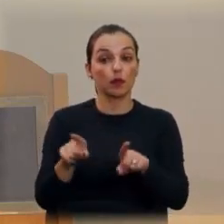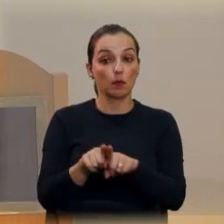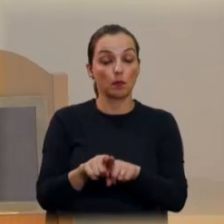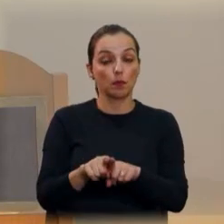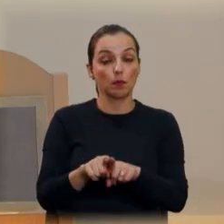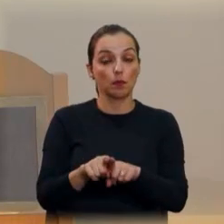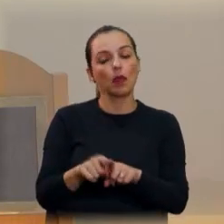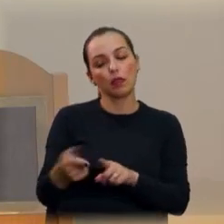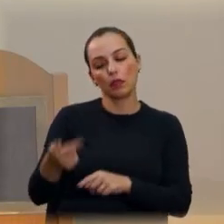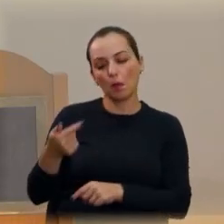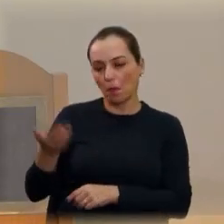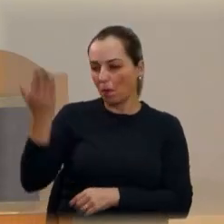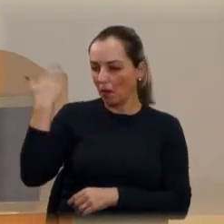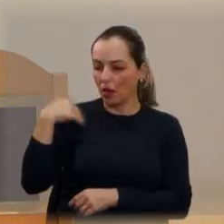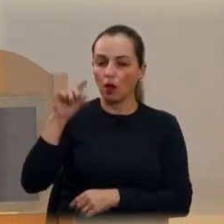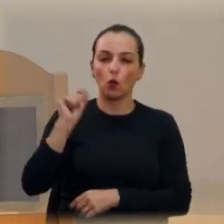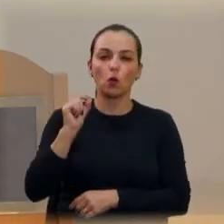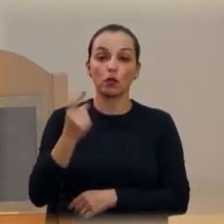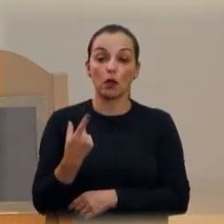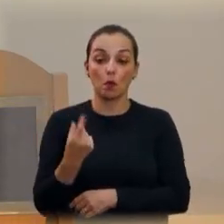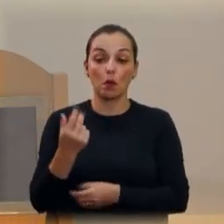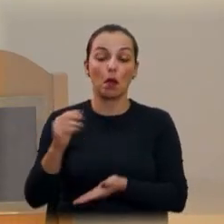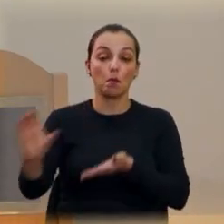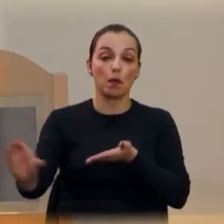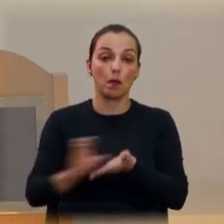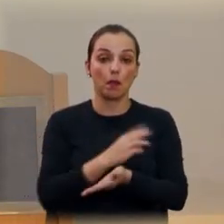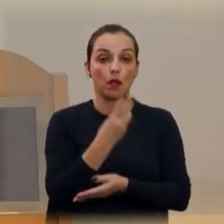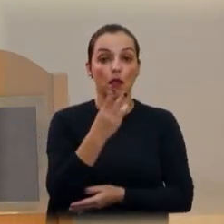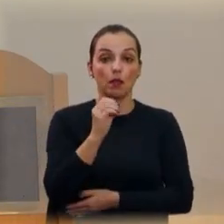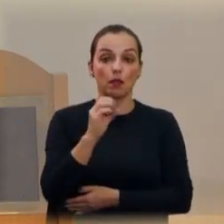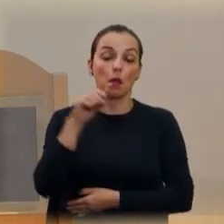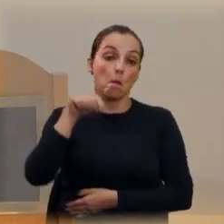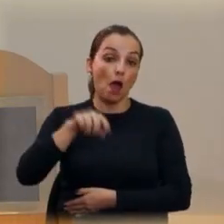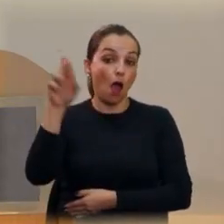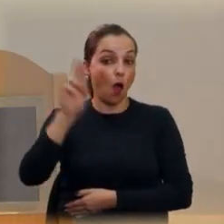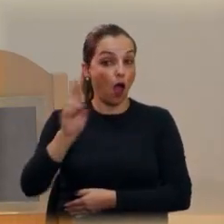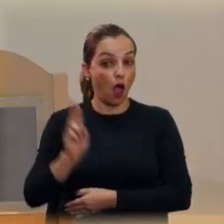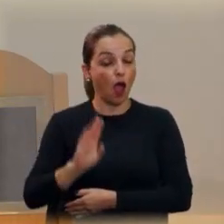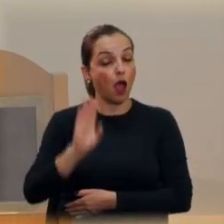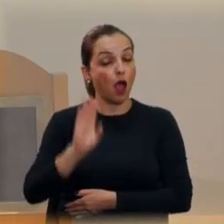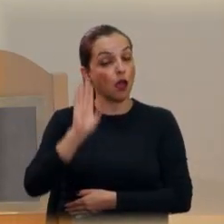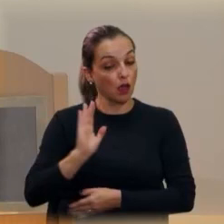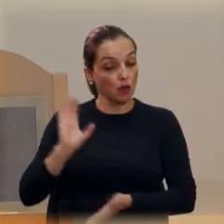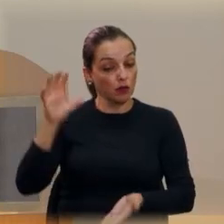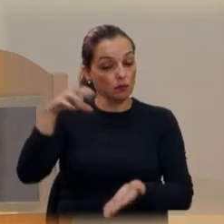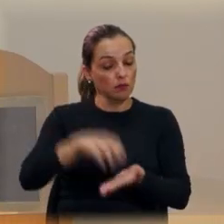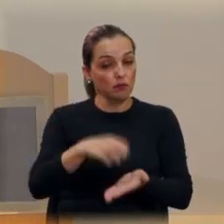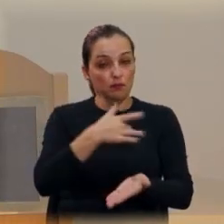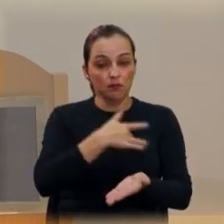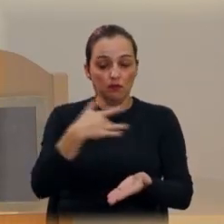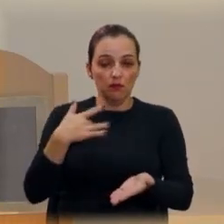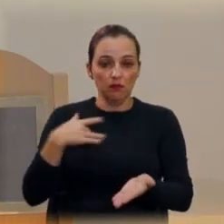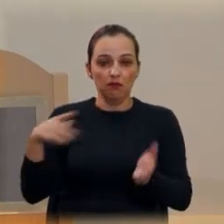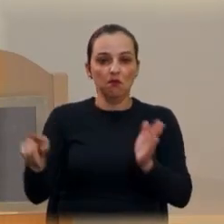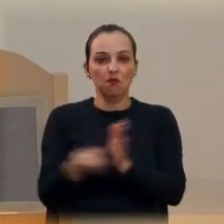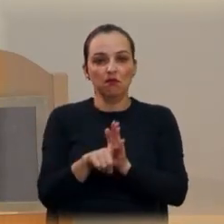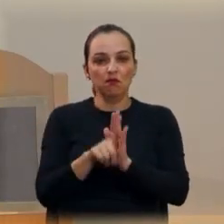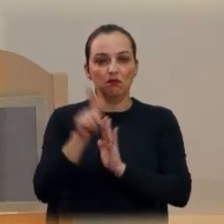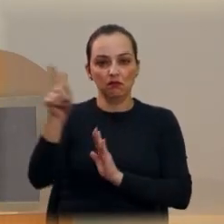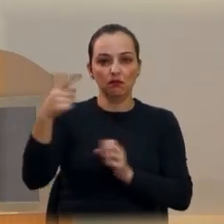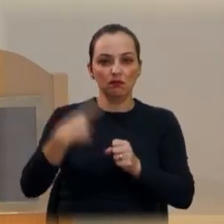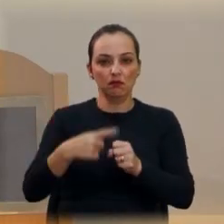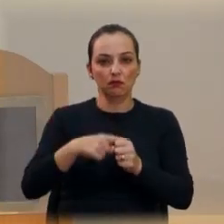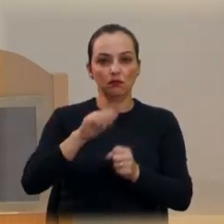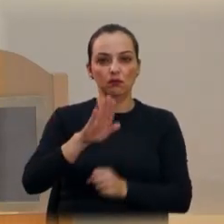na semana passada também, recebido uma emenda de 300 mil reais, onde que também foi para o postinho, o Posto de Saúde da Família,